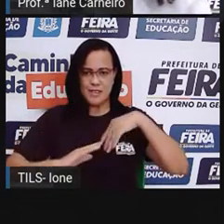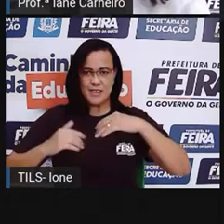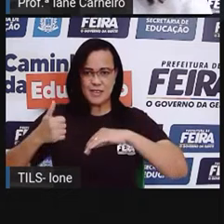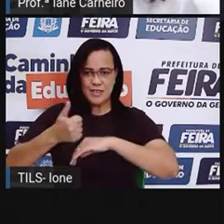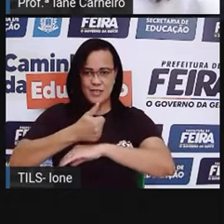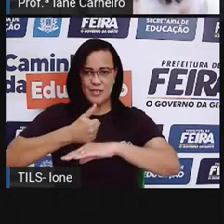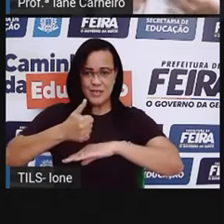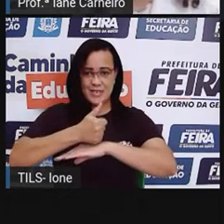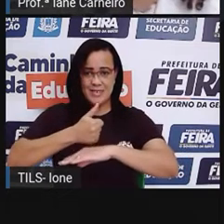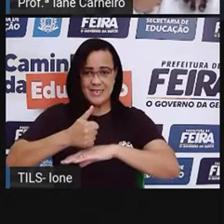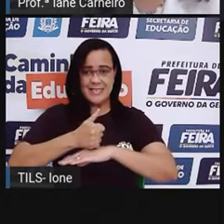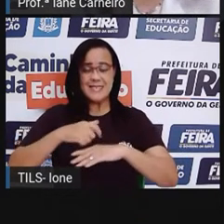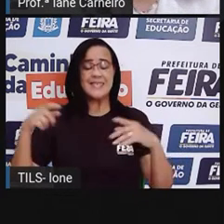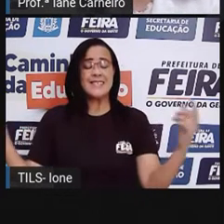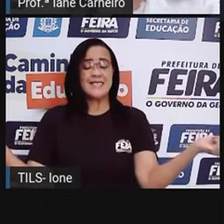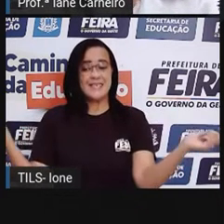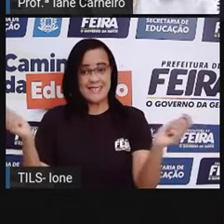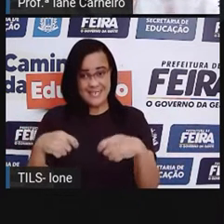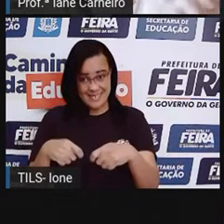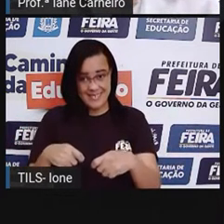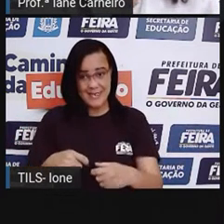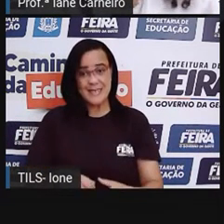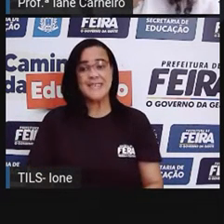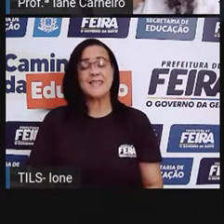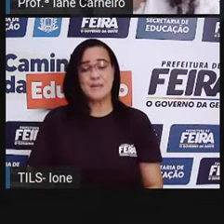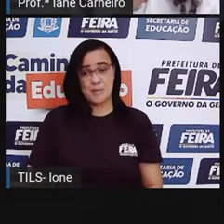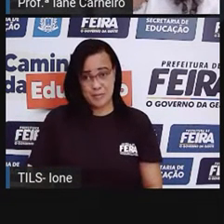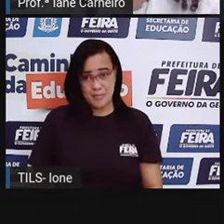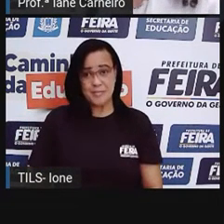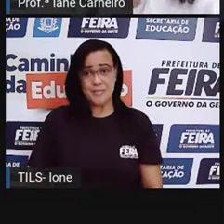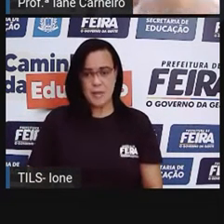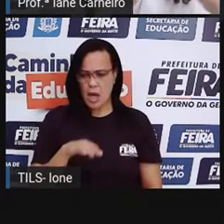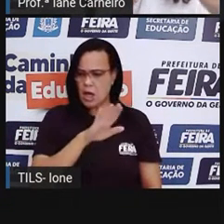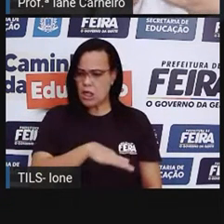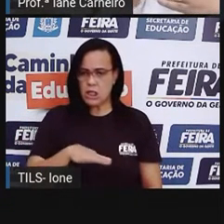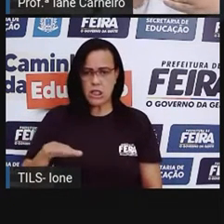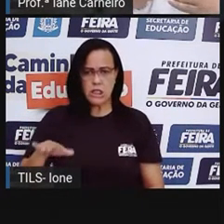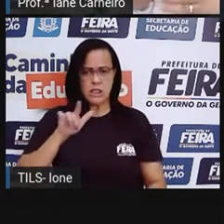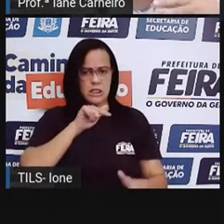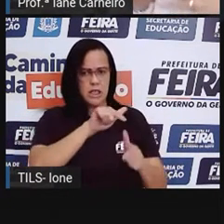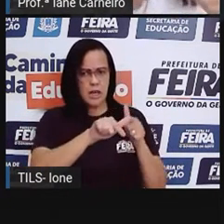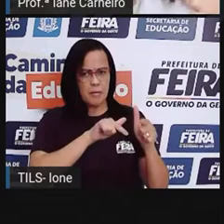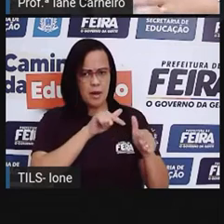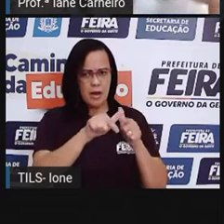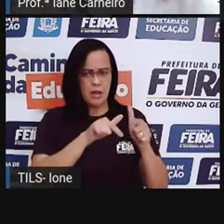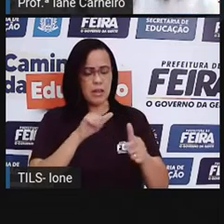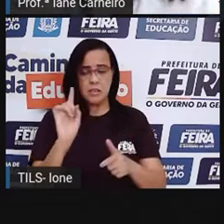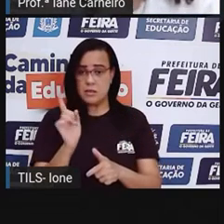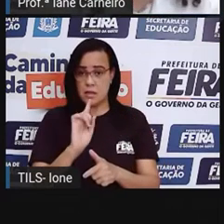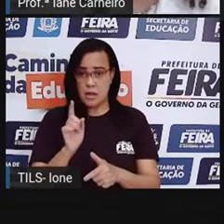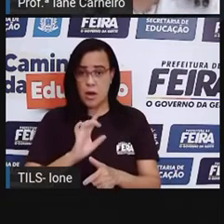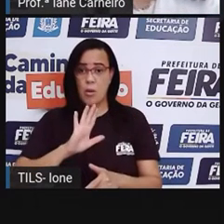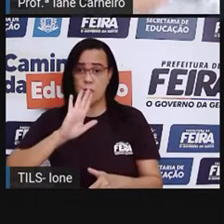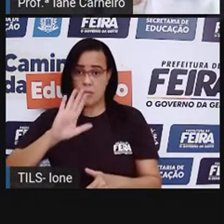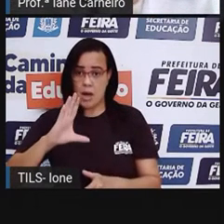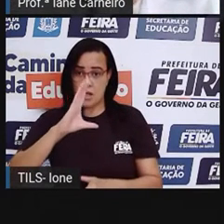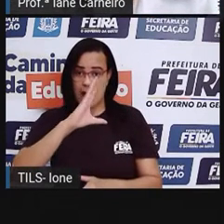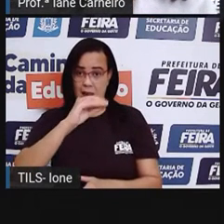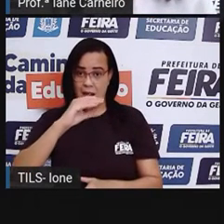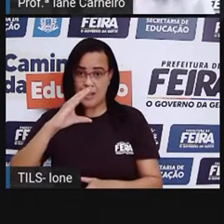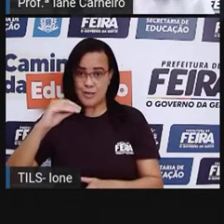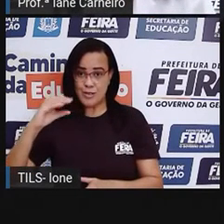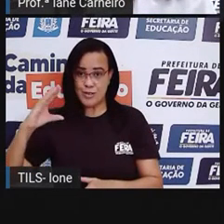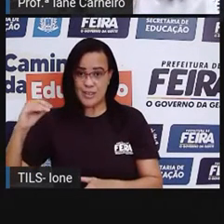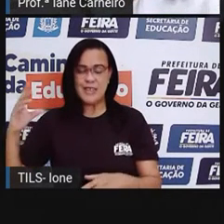criança e do adolescente. Então, a criança não trabalha. Mas o adolescente, né, que vai se tornar um jovem e um